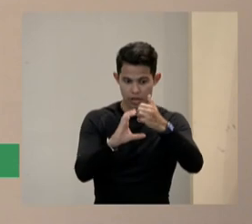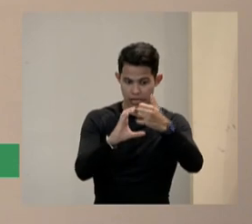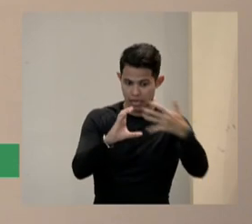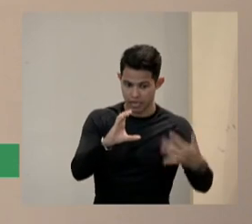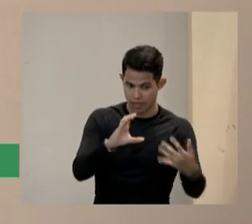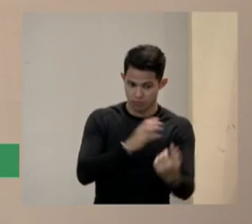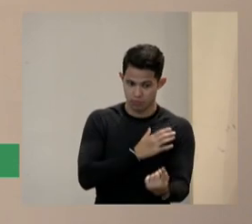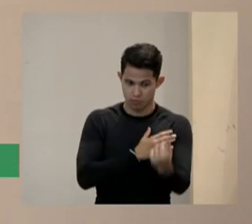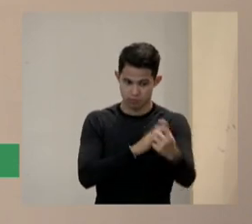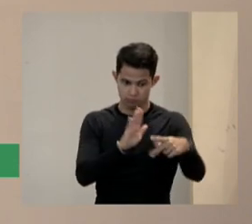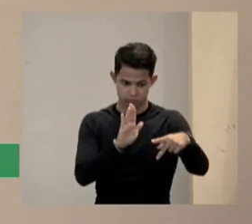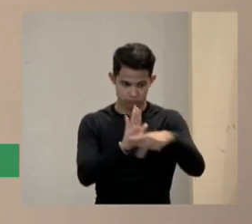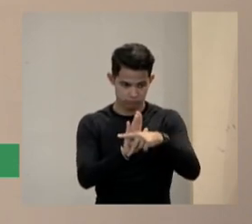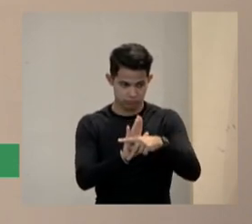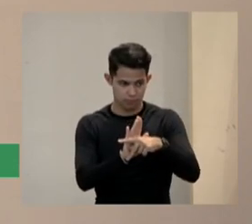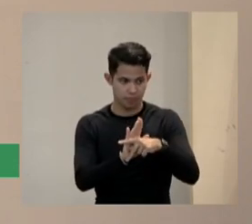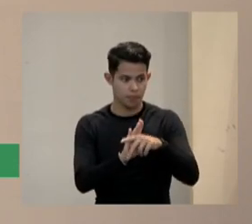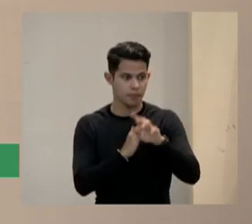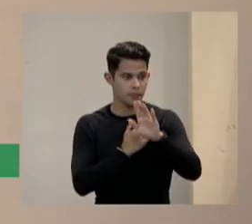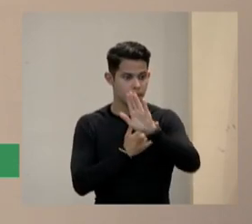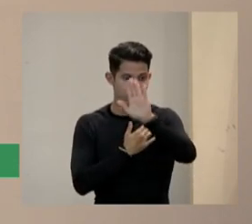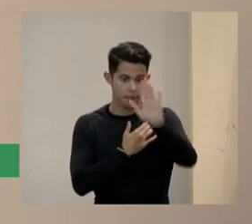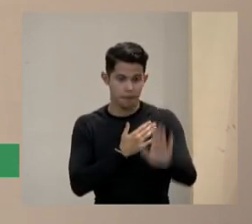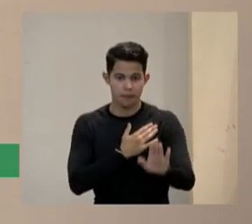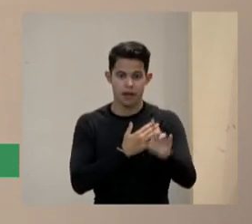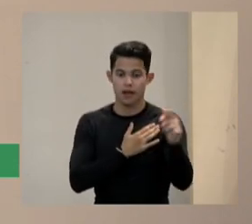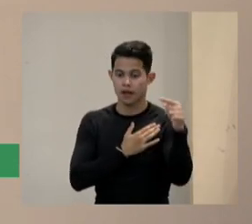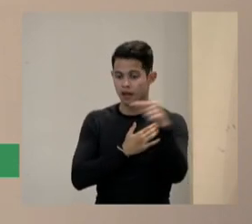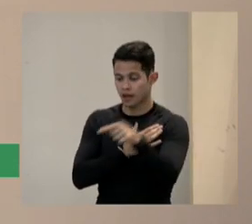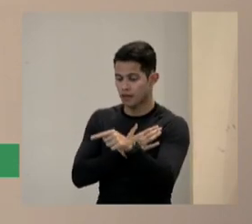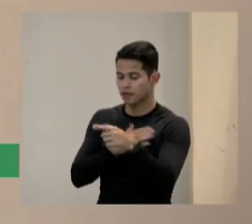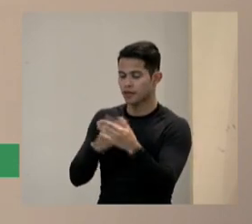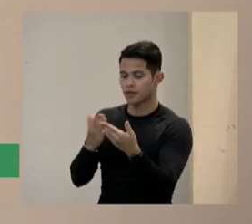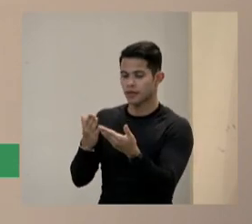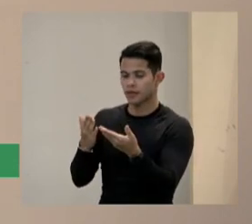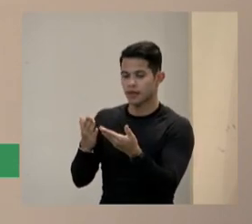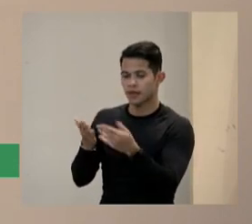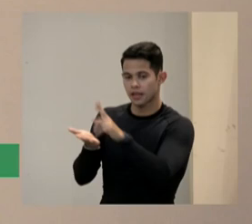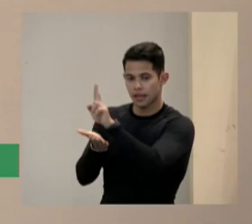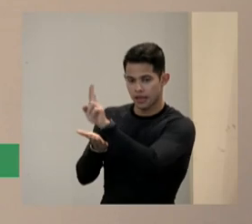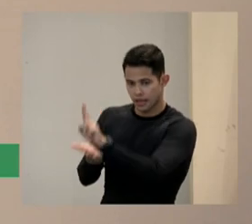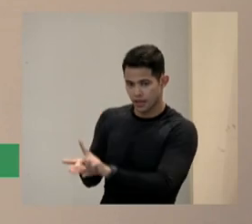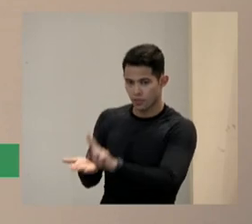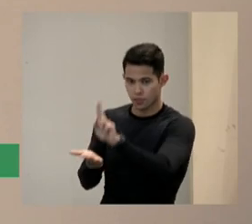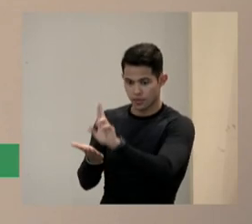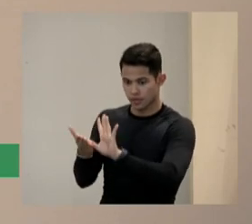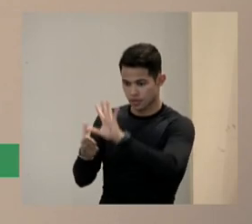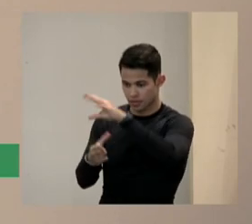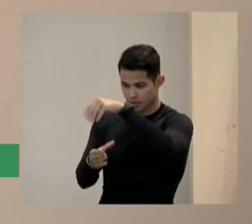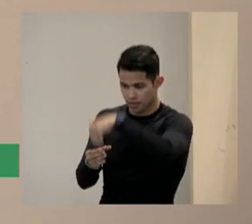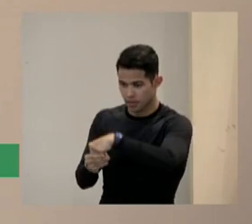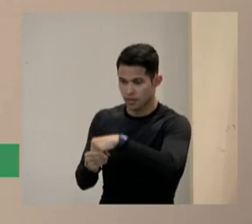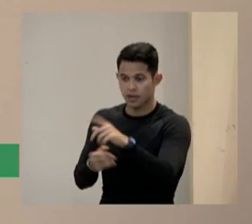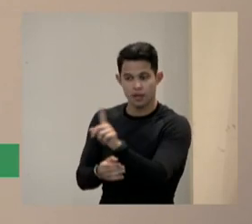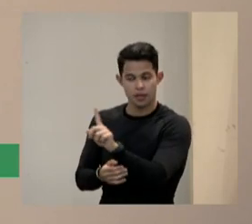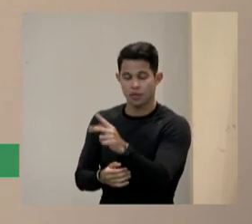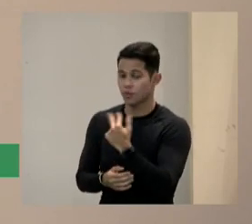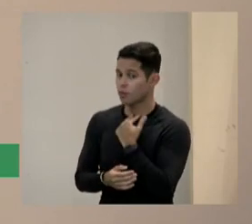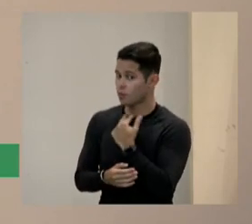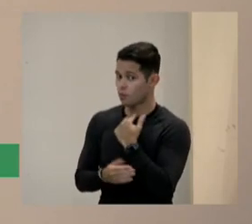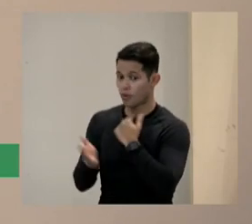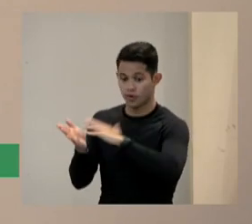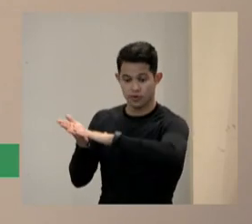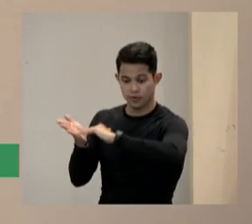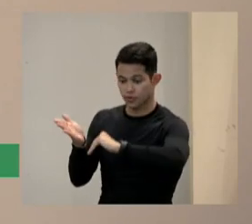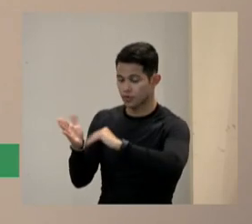e na universidade ou no âmbito universitário não podemos eliminar